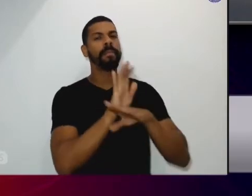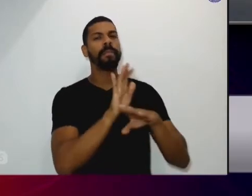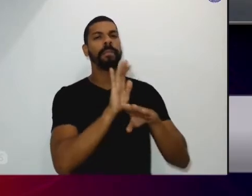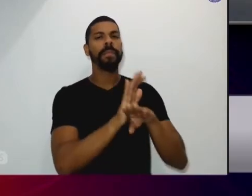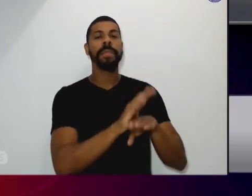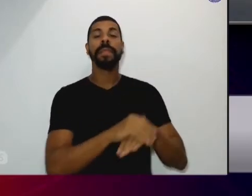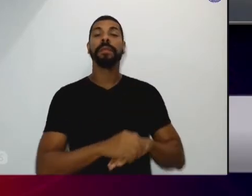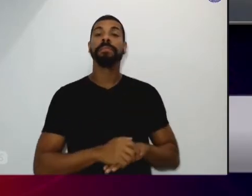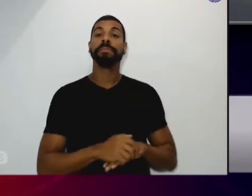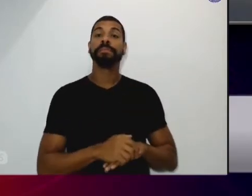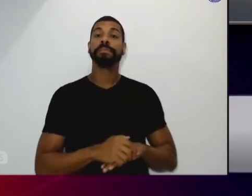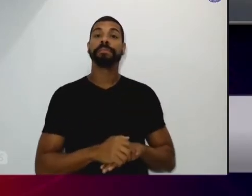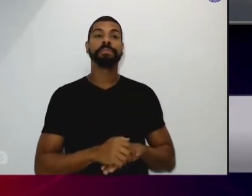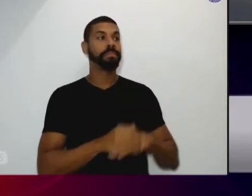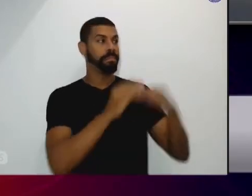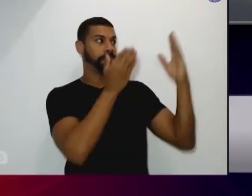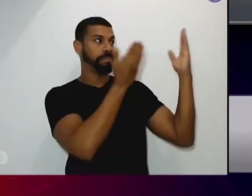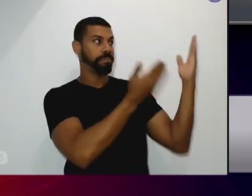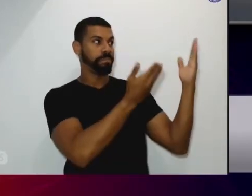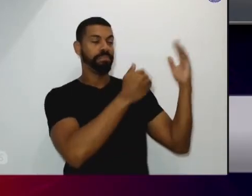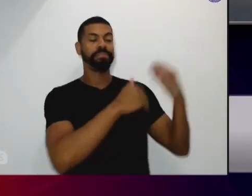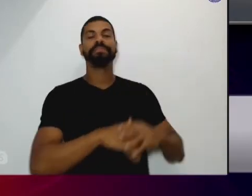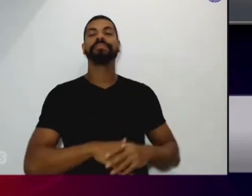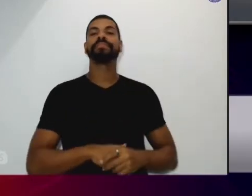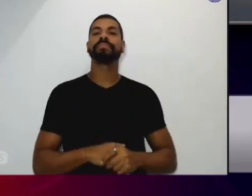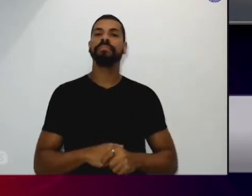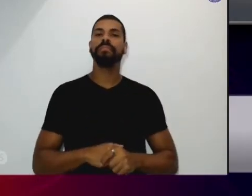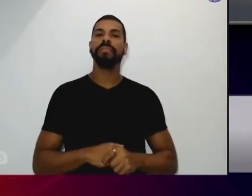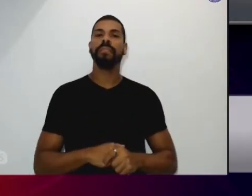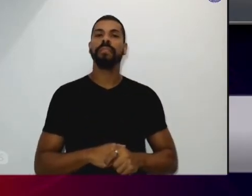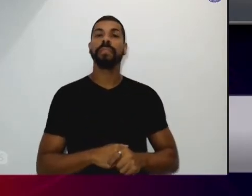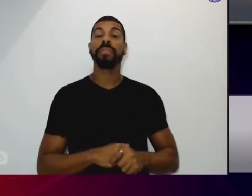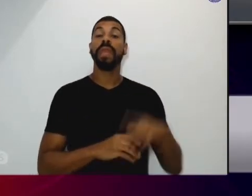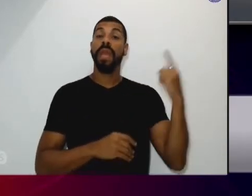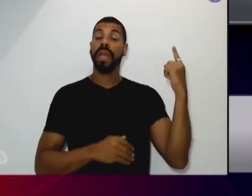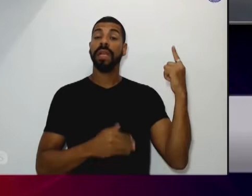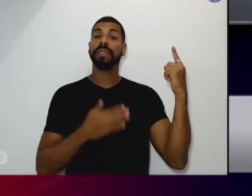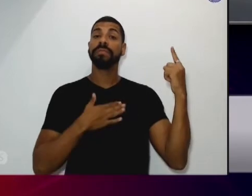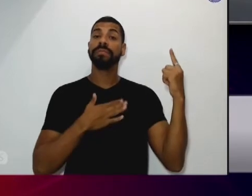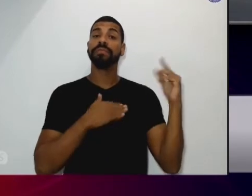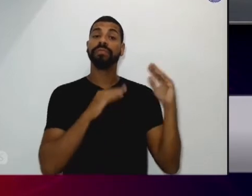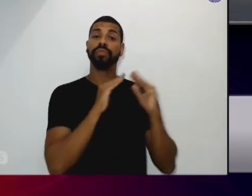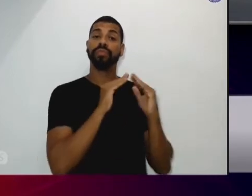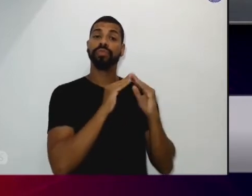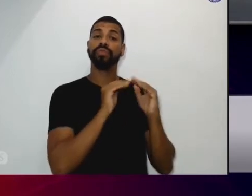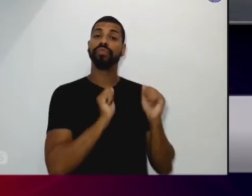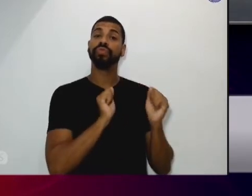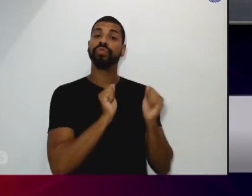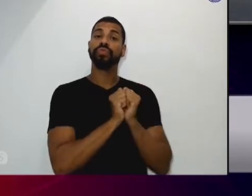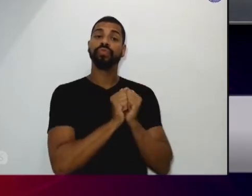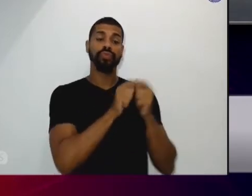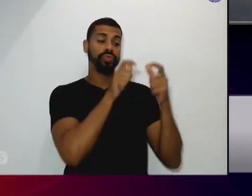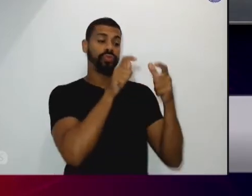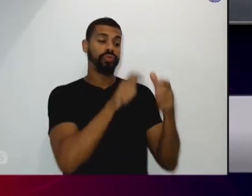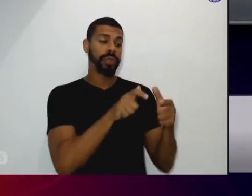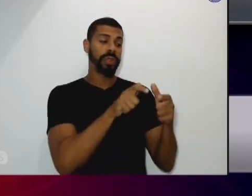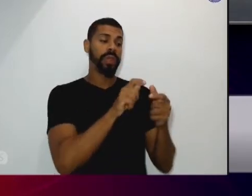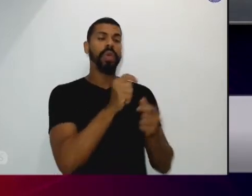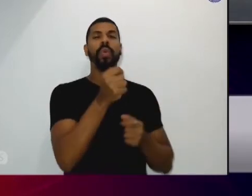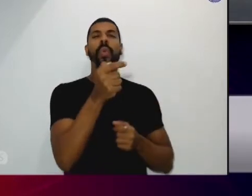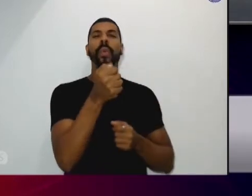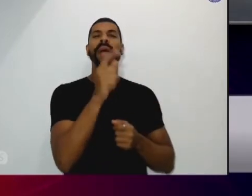comunidade terapêutica em Buri ele morou comigo no orfanato moramos lá praticamente quase 10 anos no orfanato